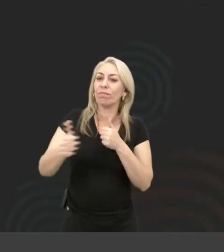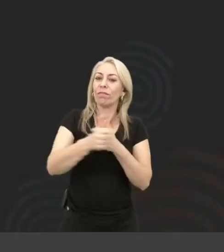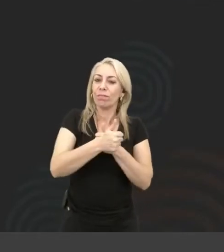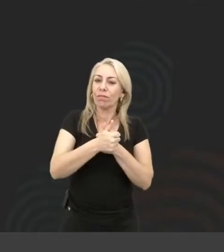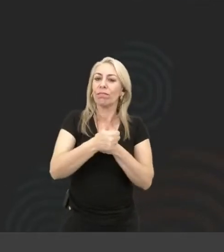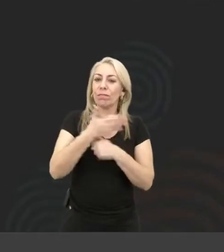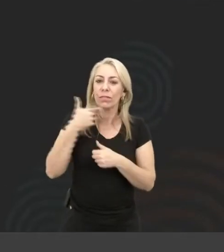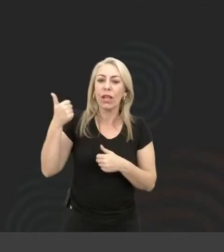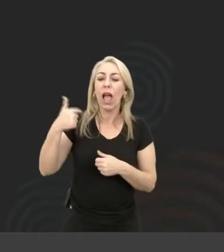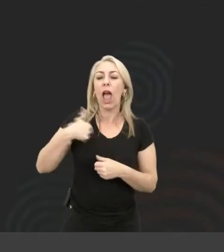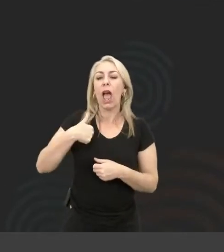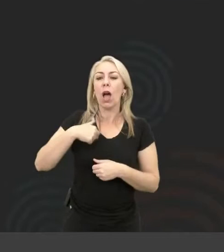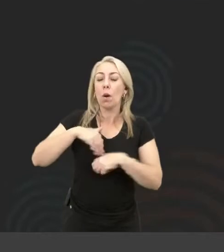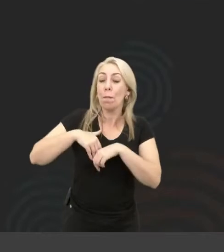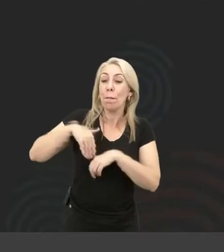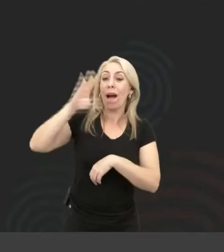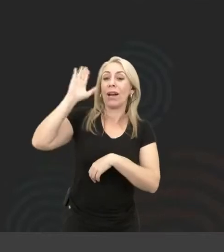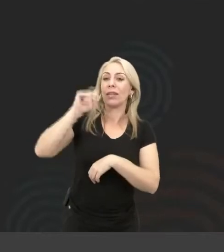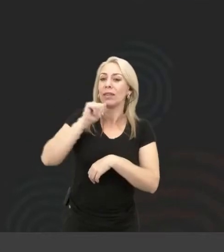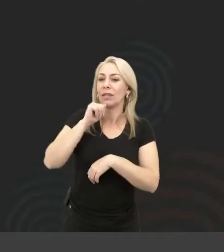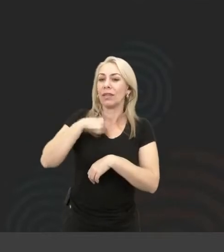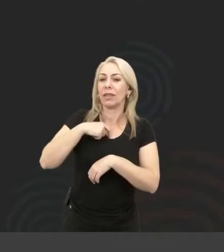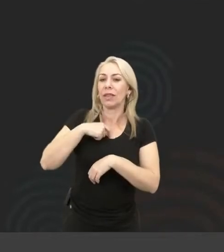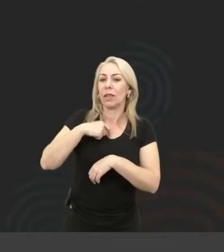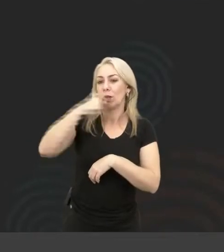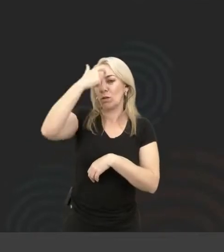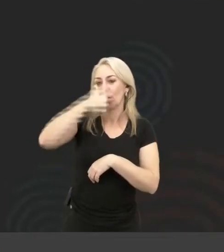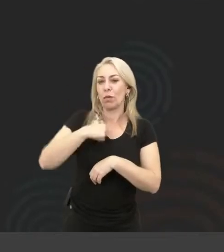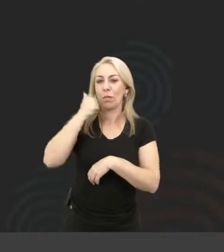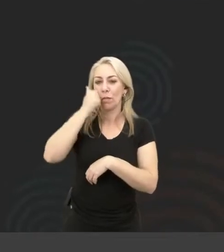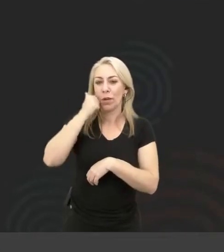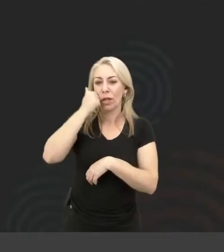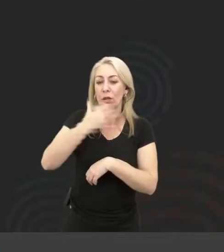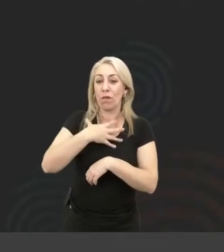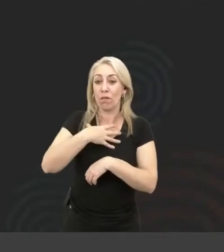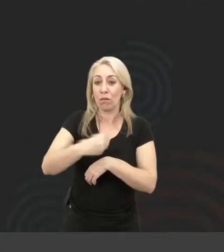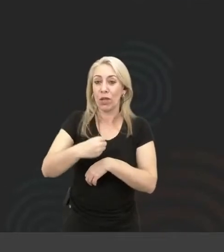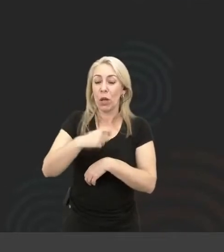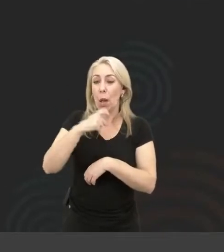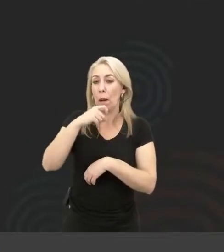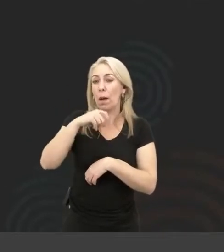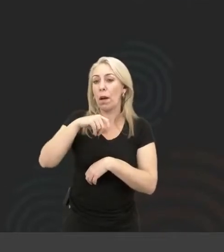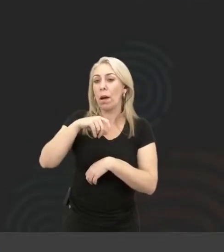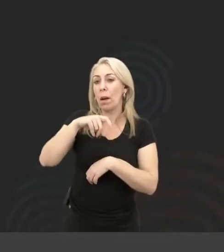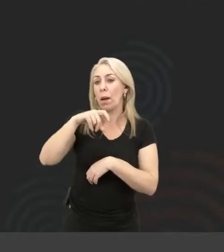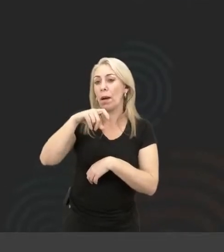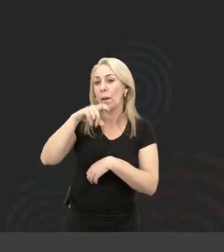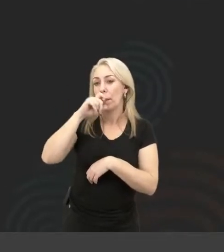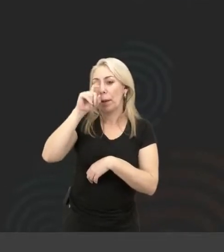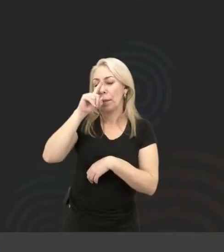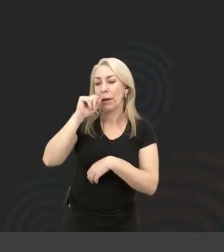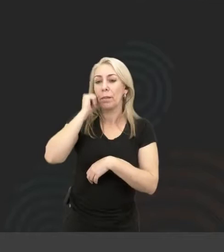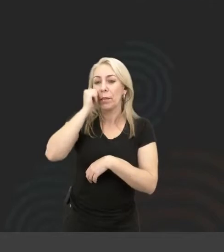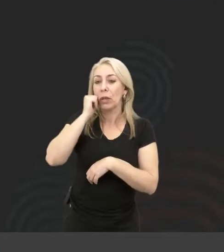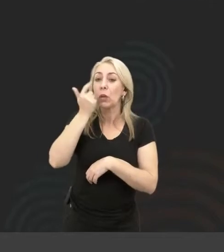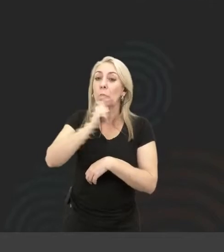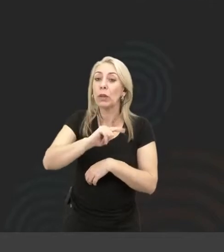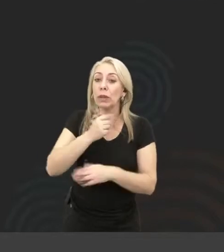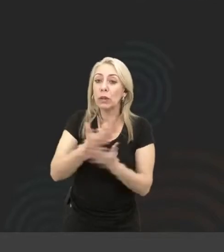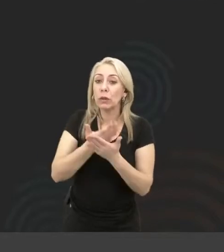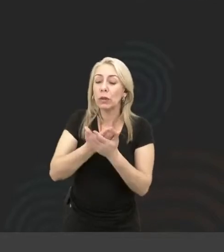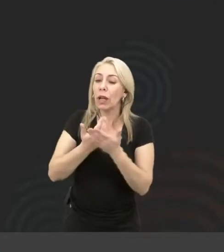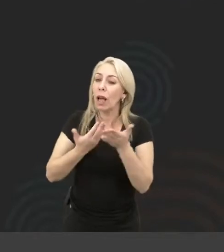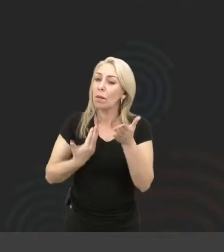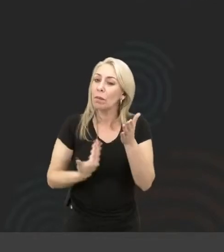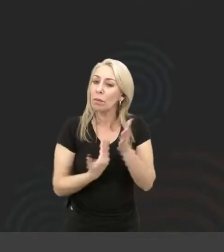eu tive mais ainda, eu sou preto, filho de preto, e eu consegui estudar, passar,